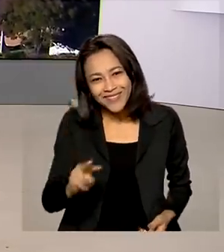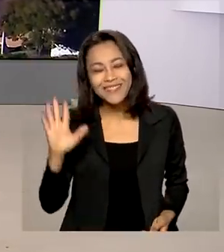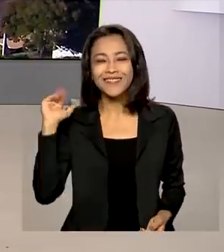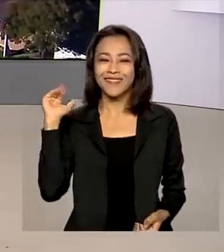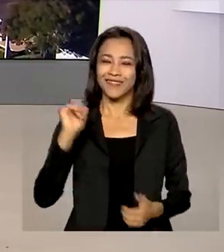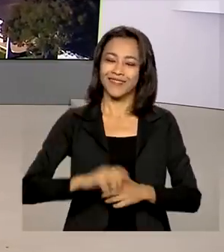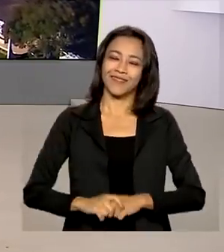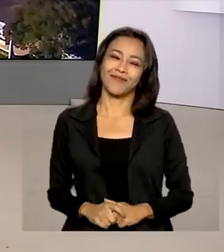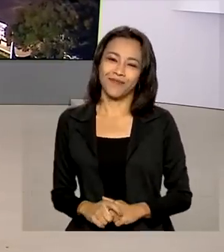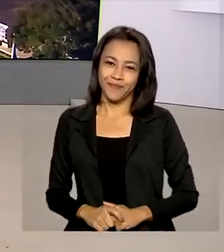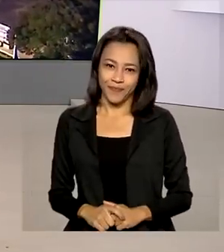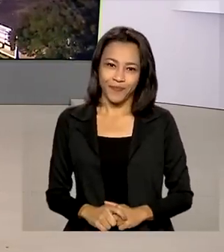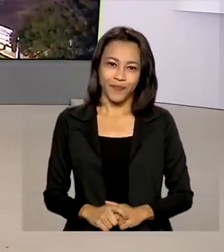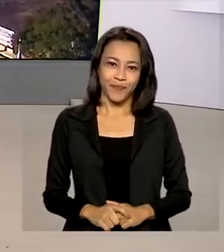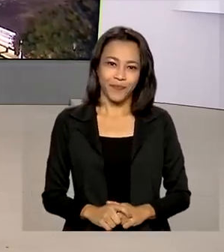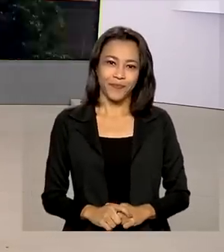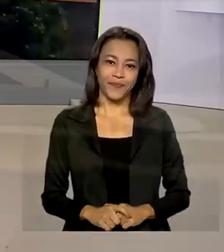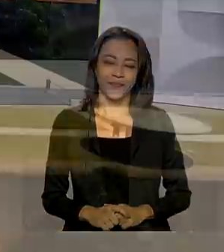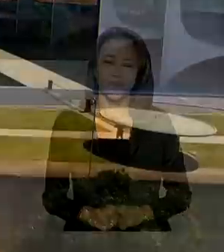Até lá.